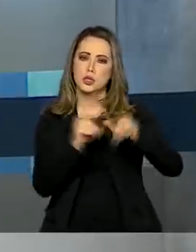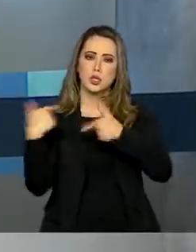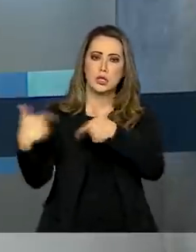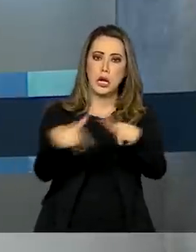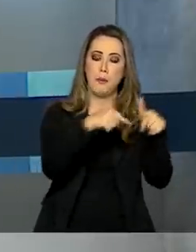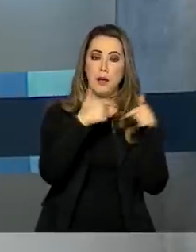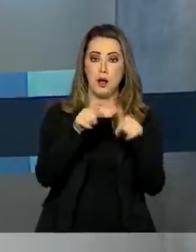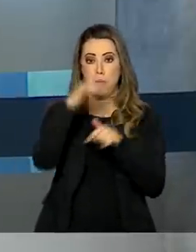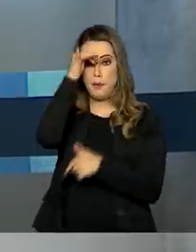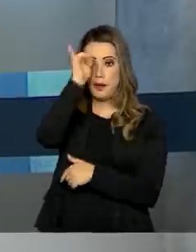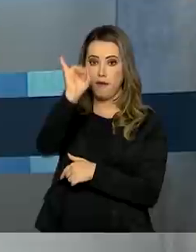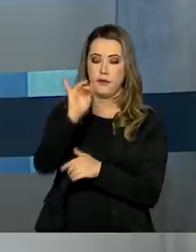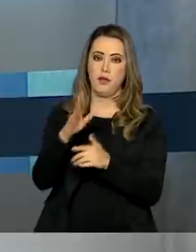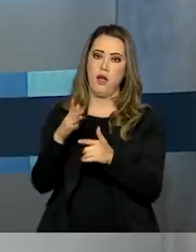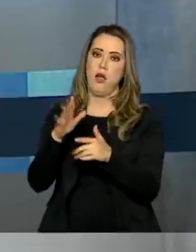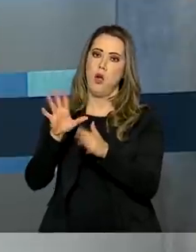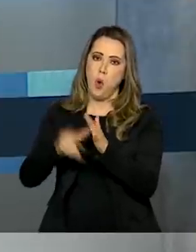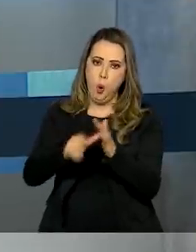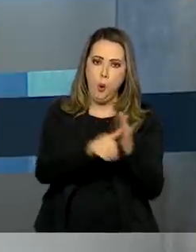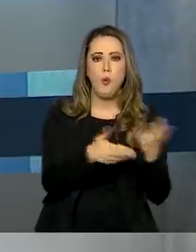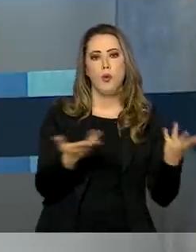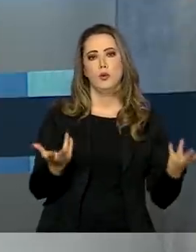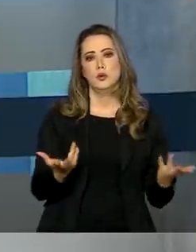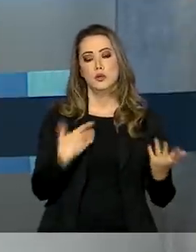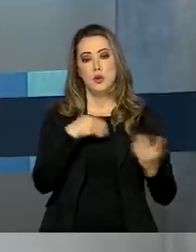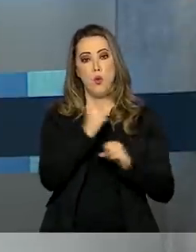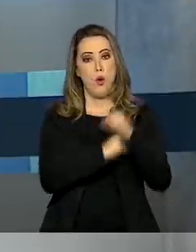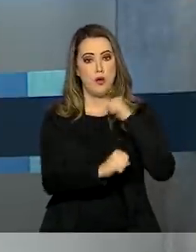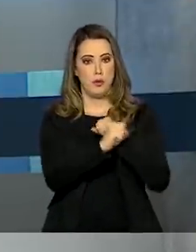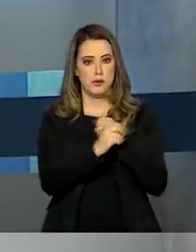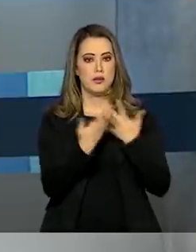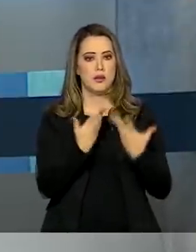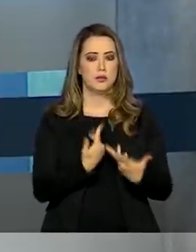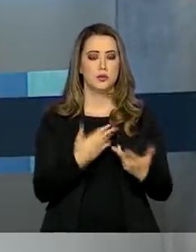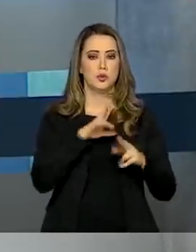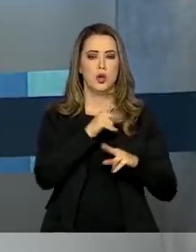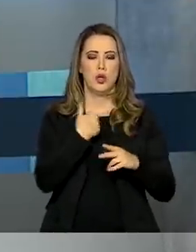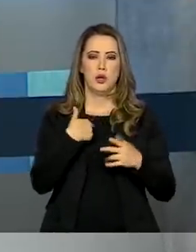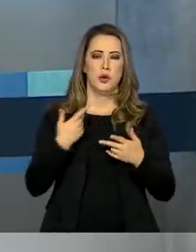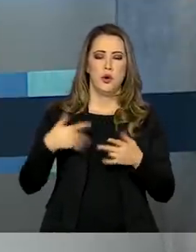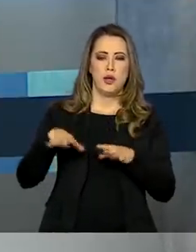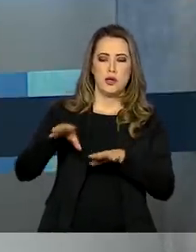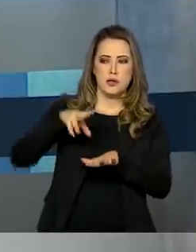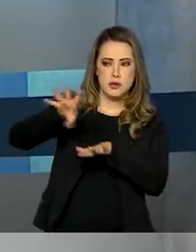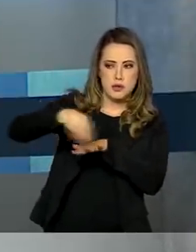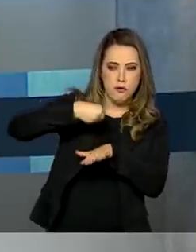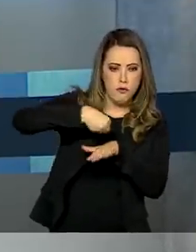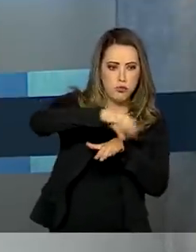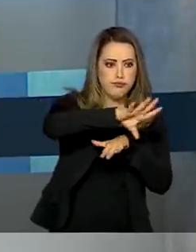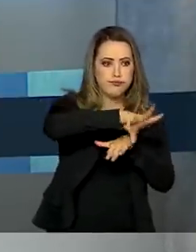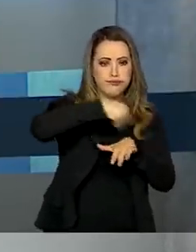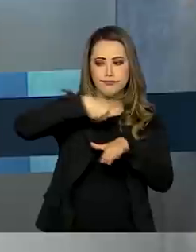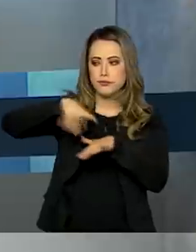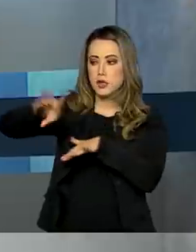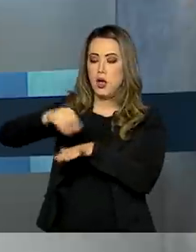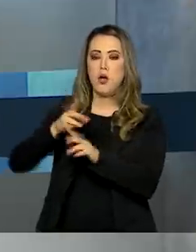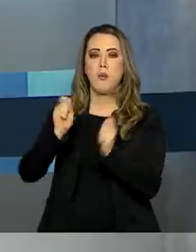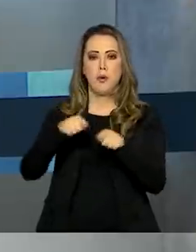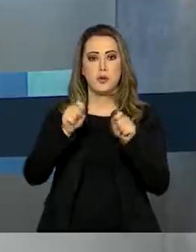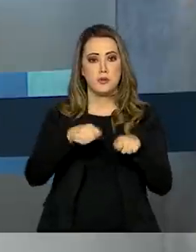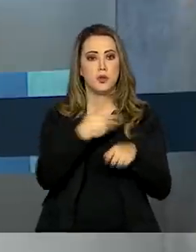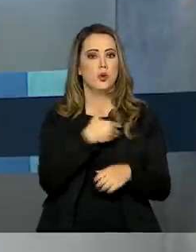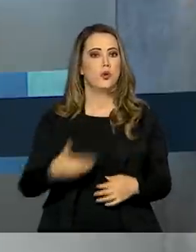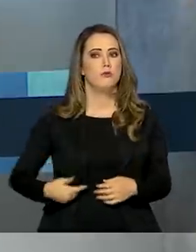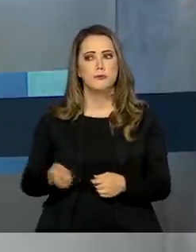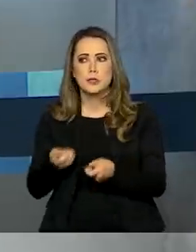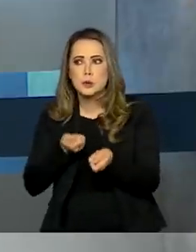operações de repressão às fraudes. No ano passado, o cruzamento dessas informações permitiu que o governo rastreasse quase